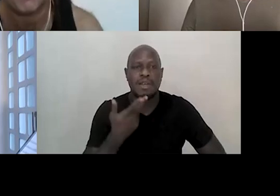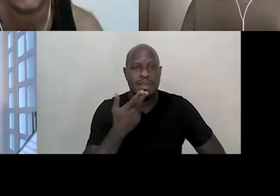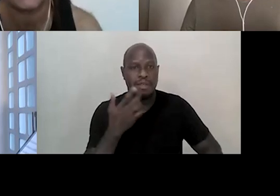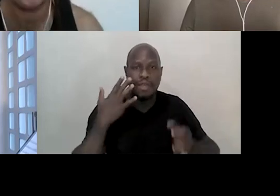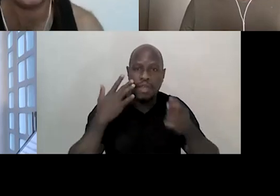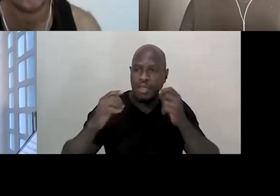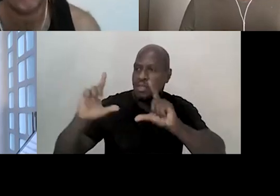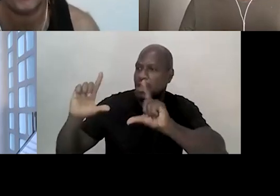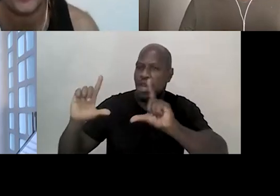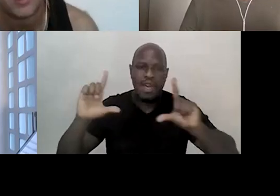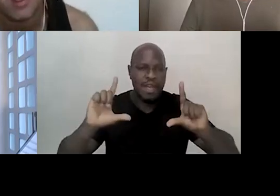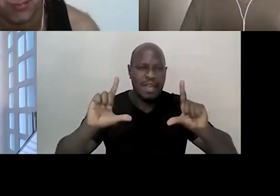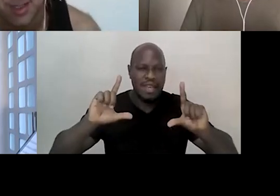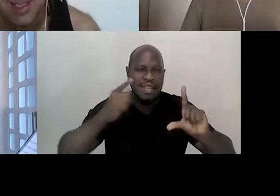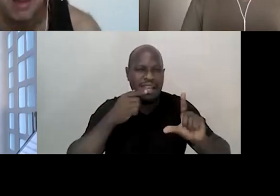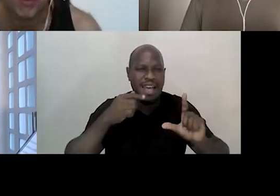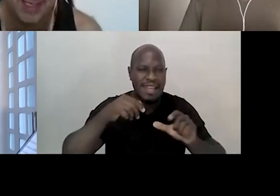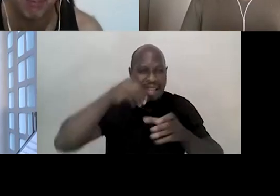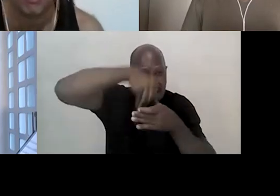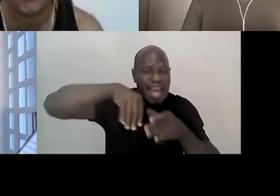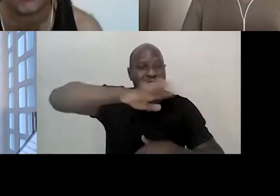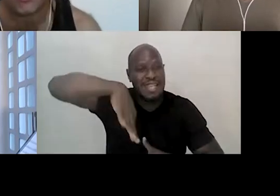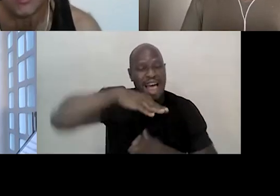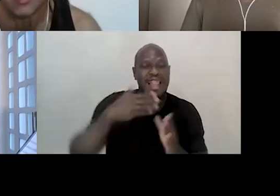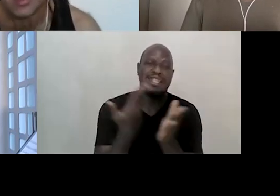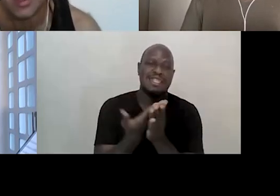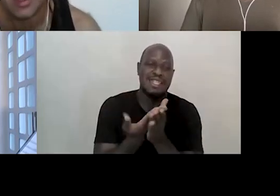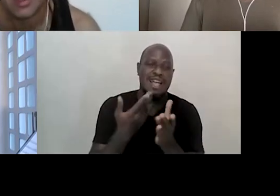correndo chapéu, sempre com algum objetivo. Por exemplo,